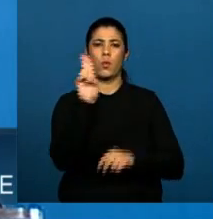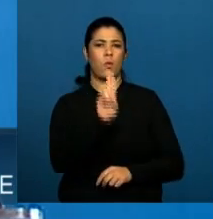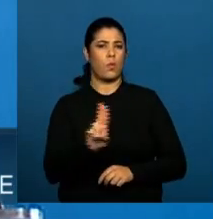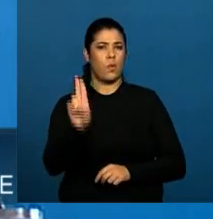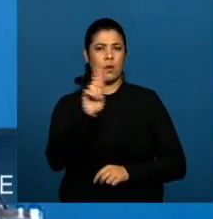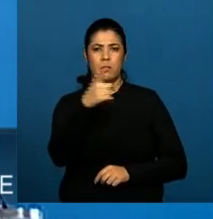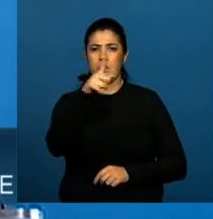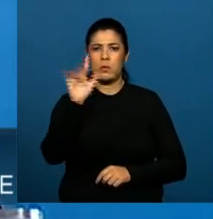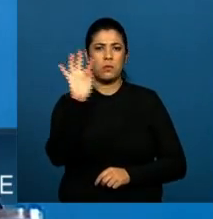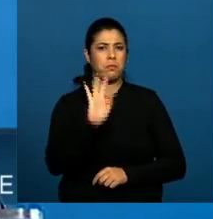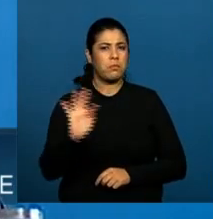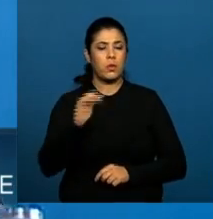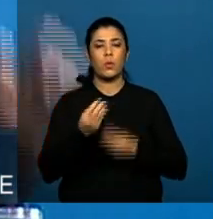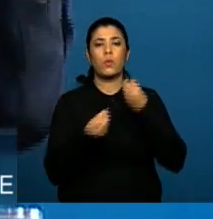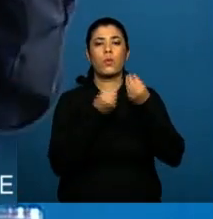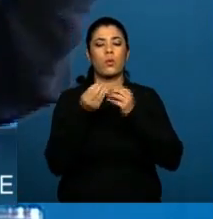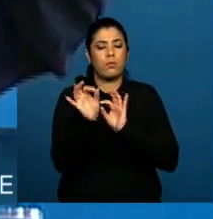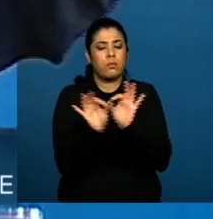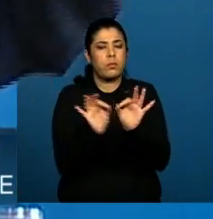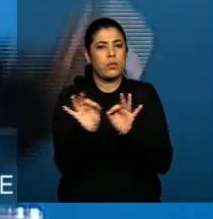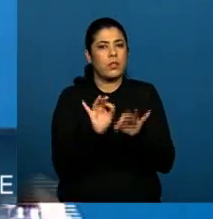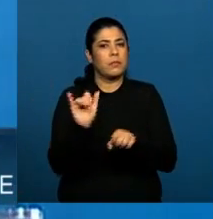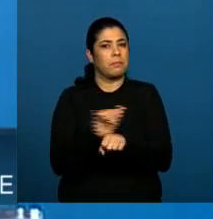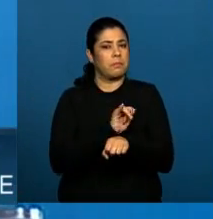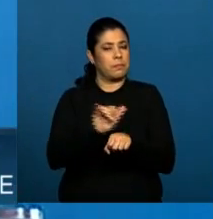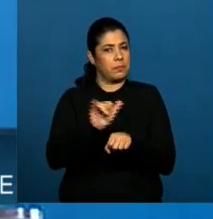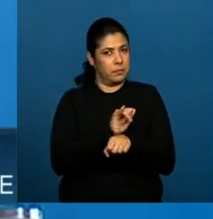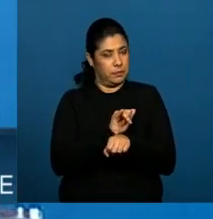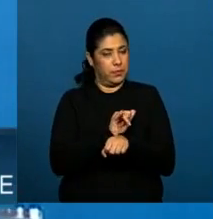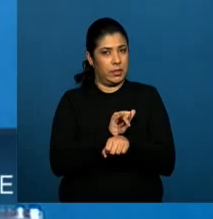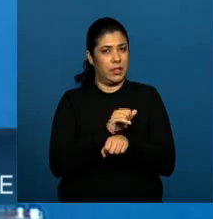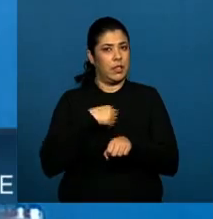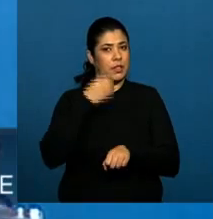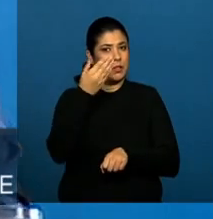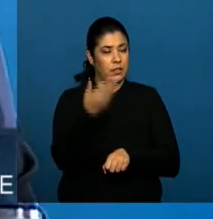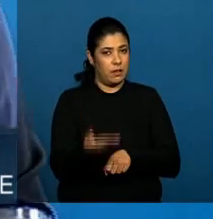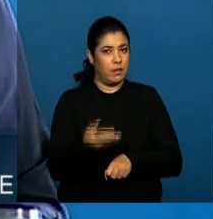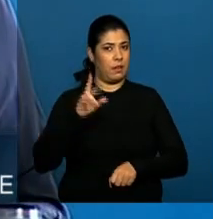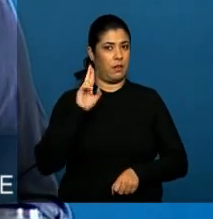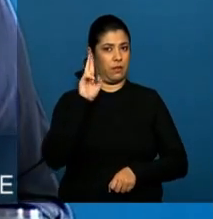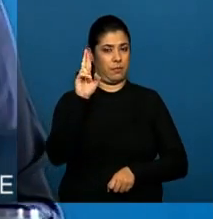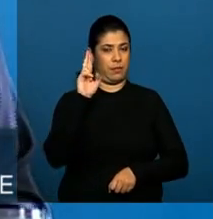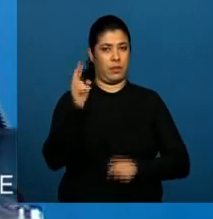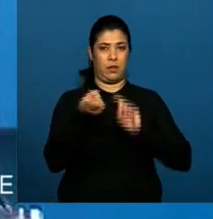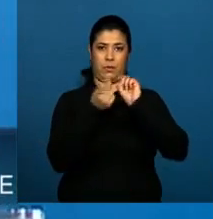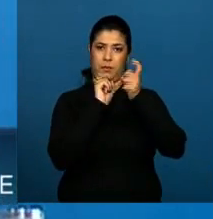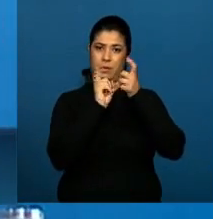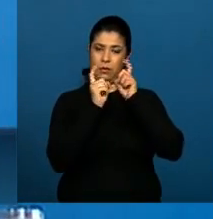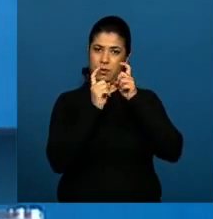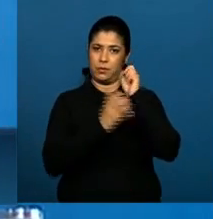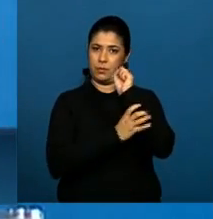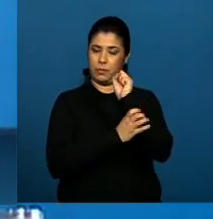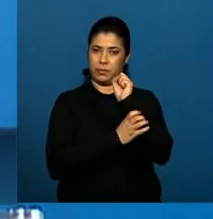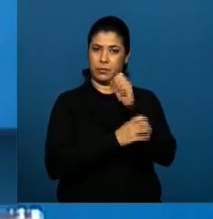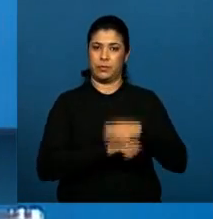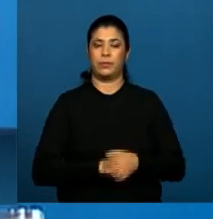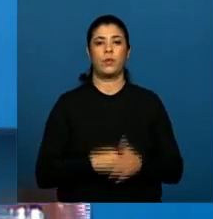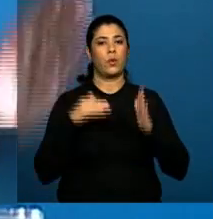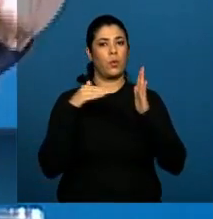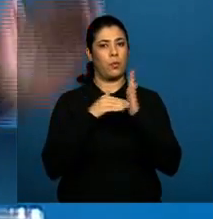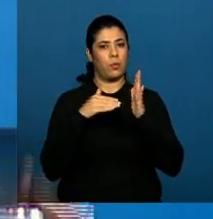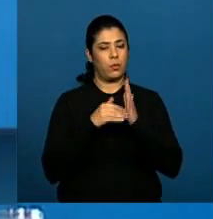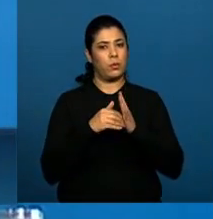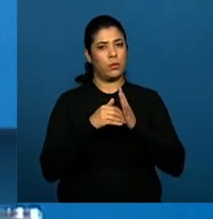devemos desenhar essa autoridade administrativa. Por último,